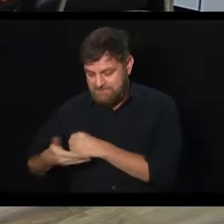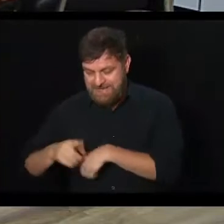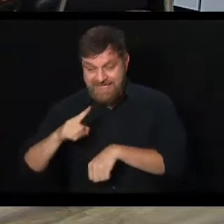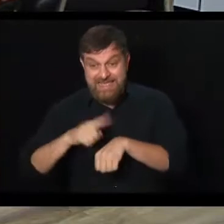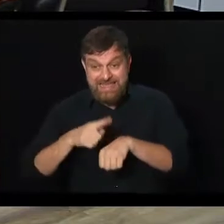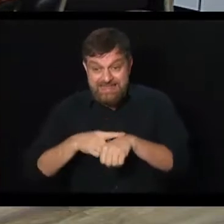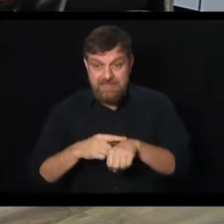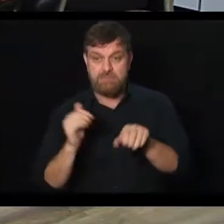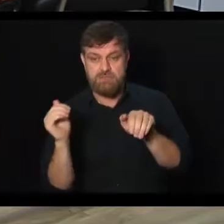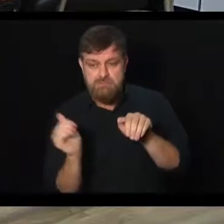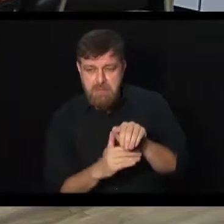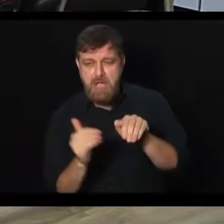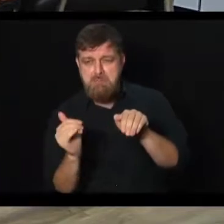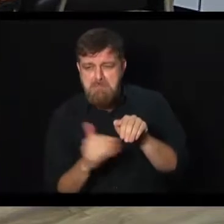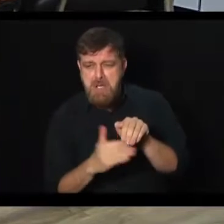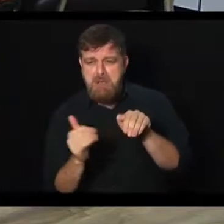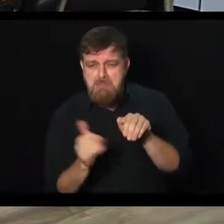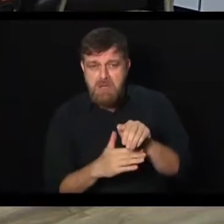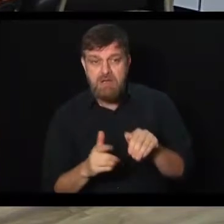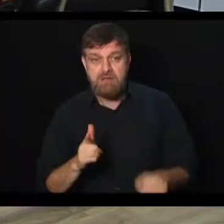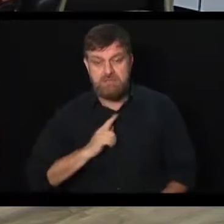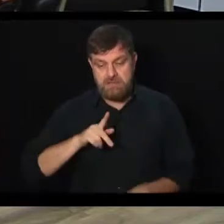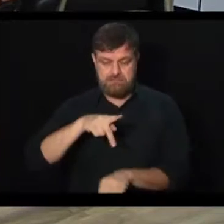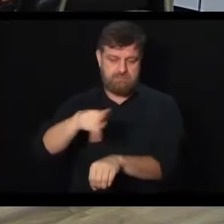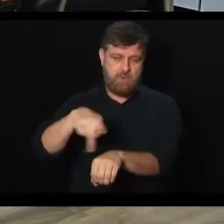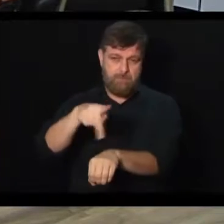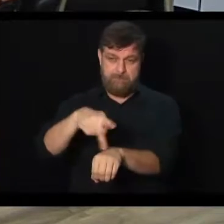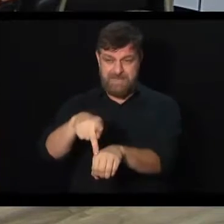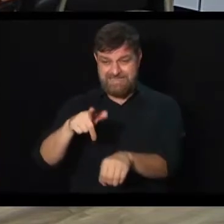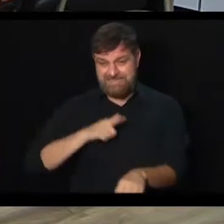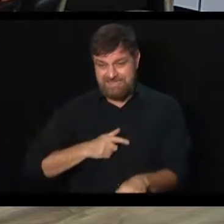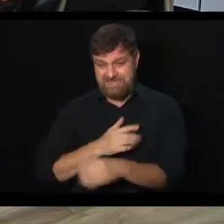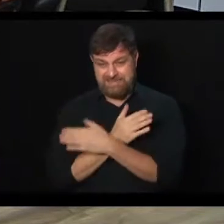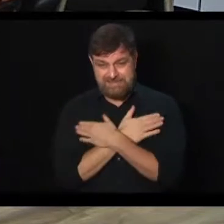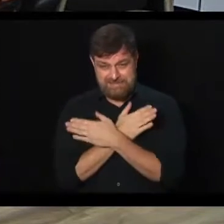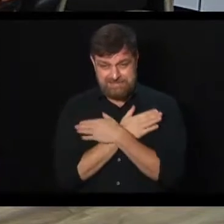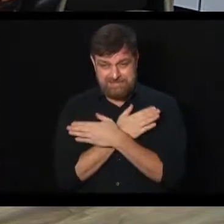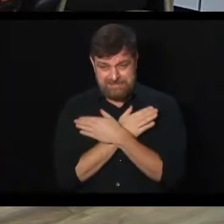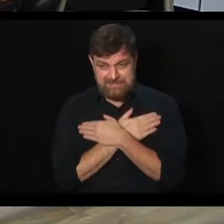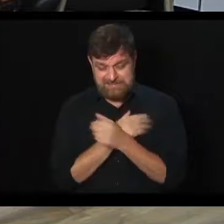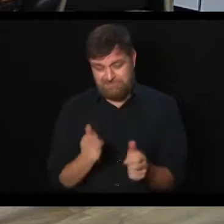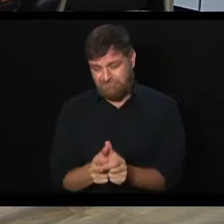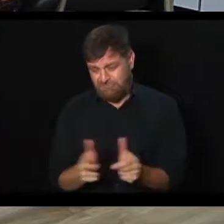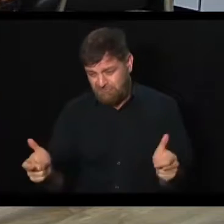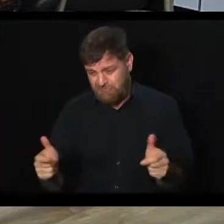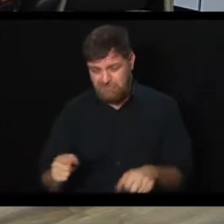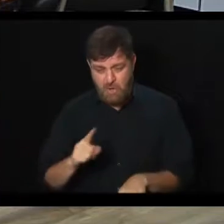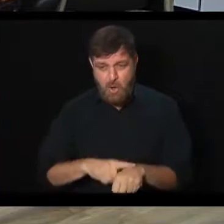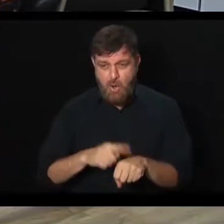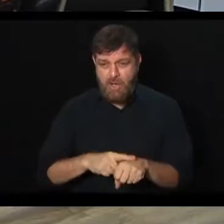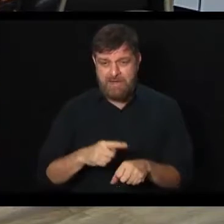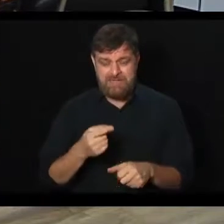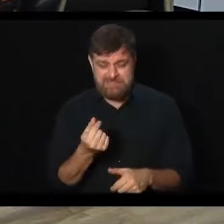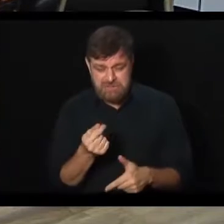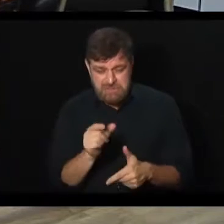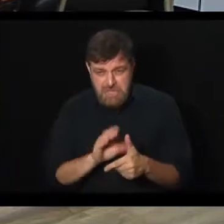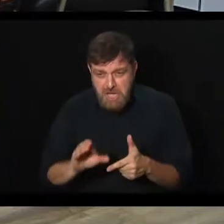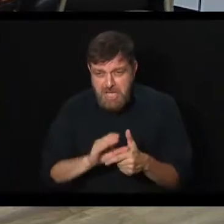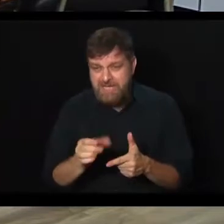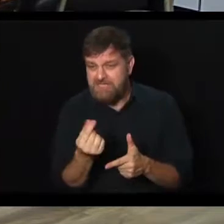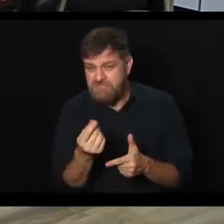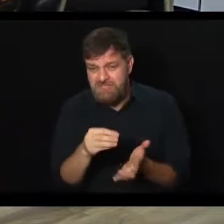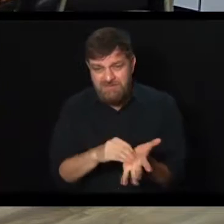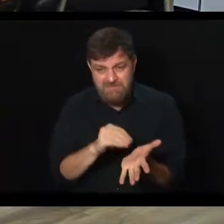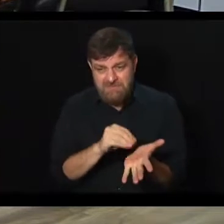de contribuição, se a gente tem um país que está sobre um desemprego, que tem um desemprego estrutural, no momento de crise econômica, do aumento da informalidade,